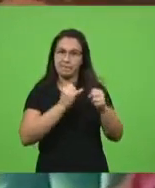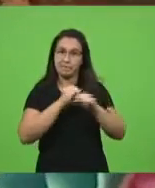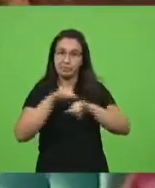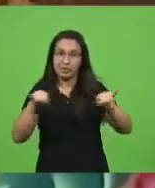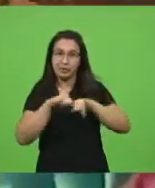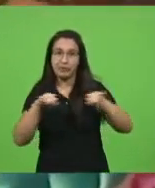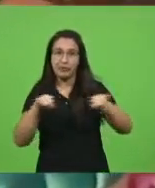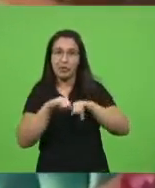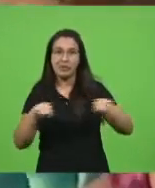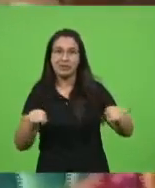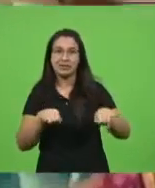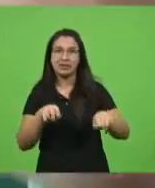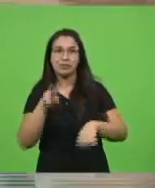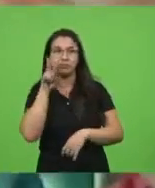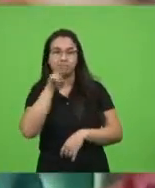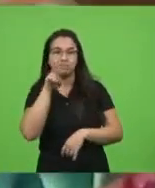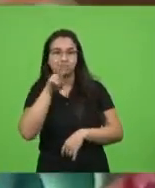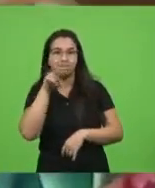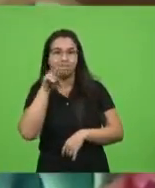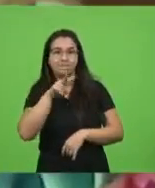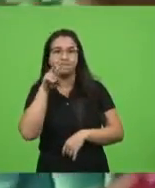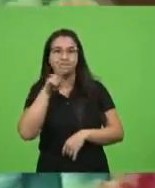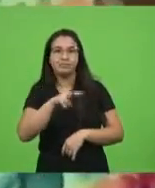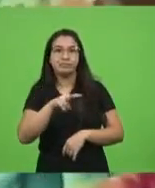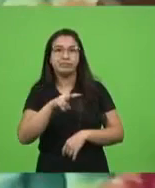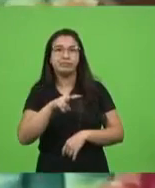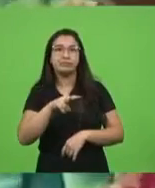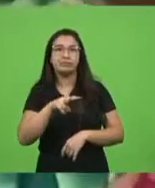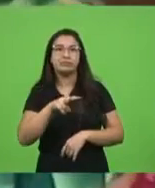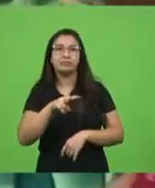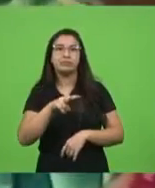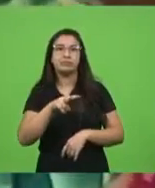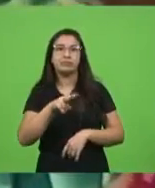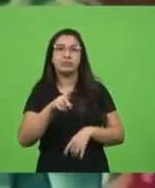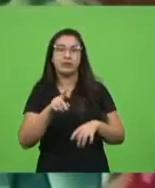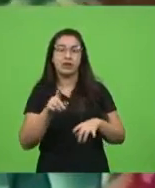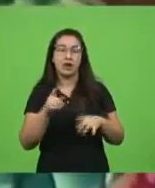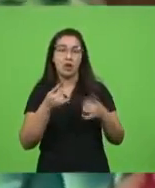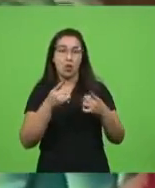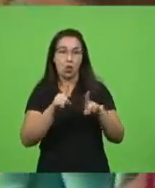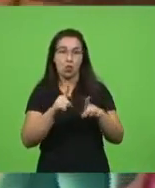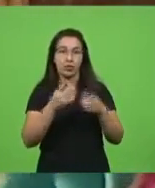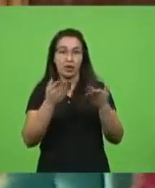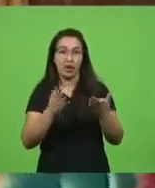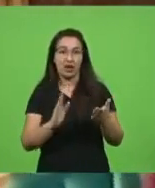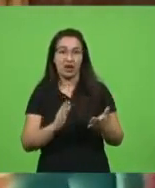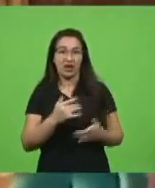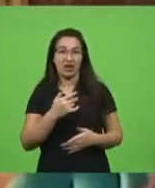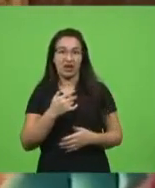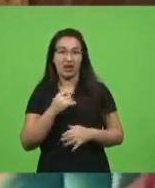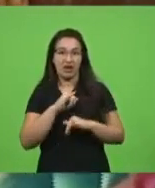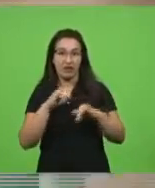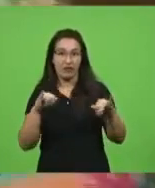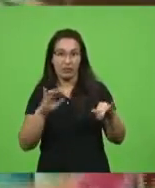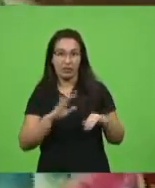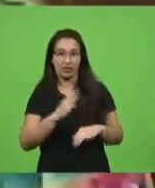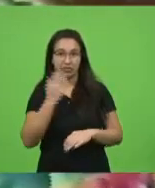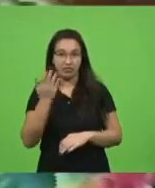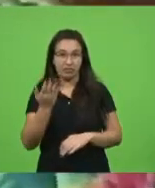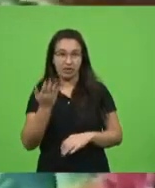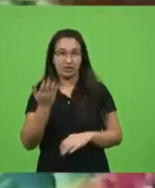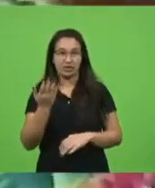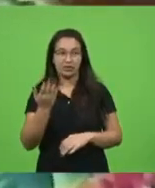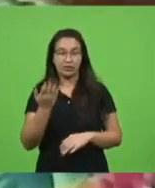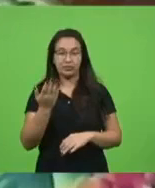credibilidade para combatermos as fake news? Não sei, é uma dúvida. Tá? Eu fiz um